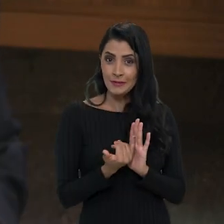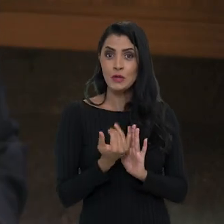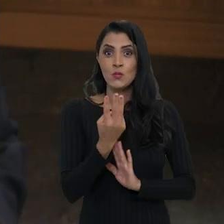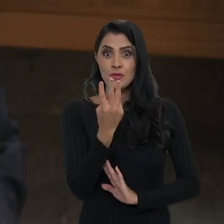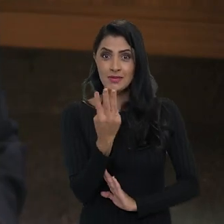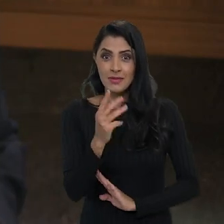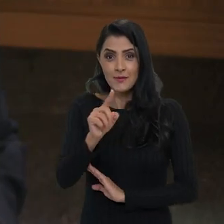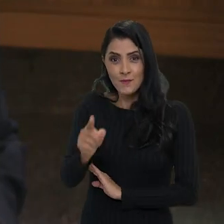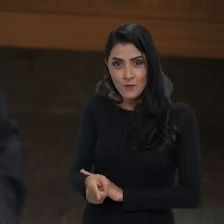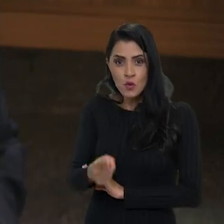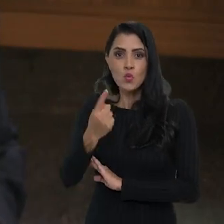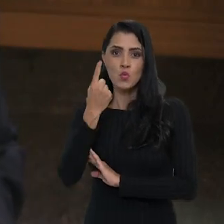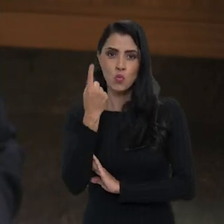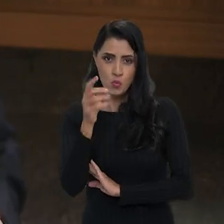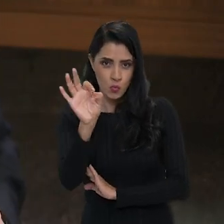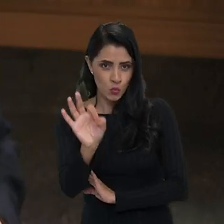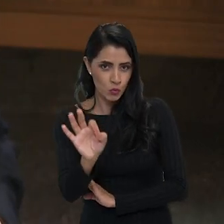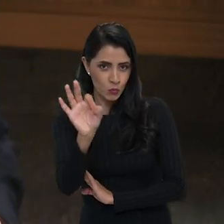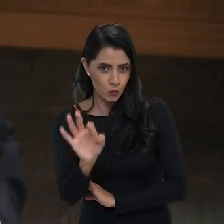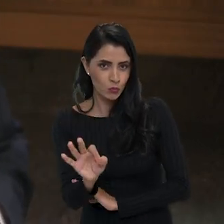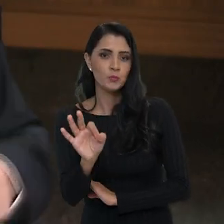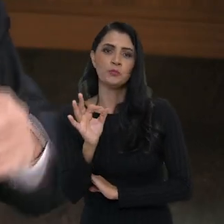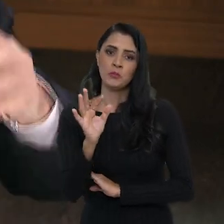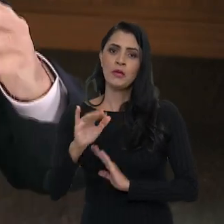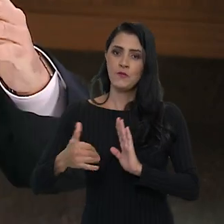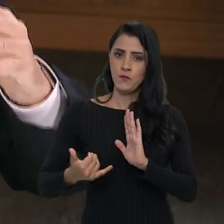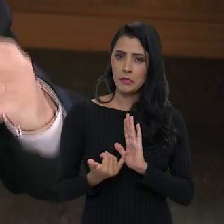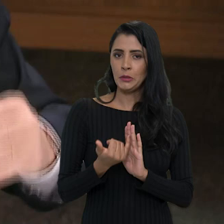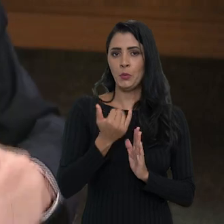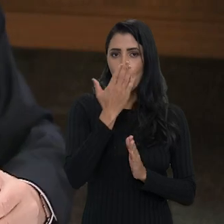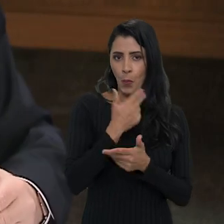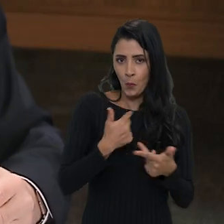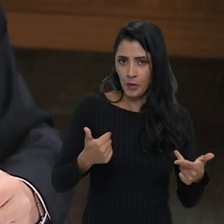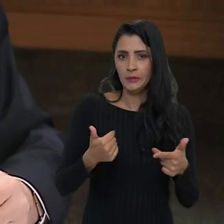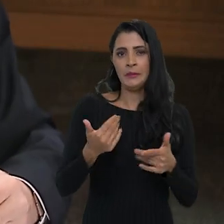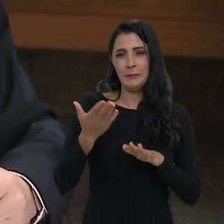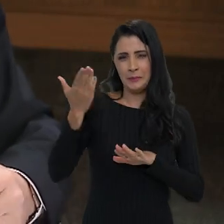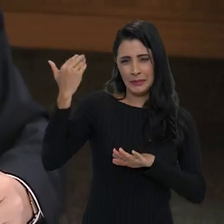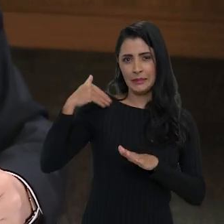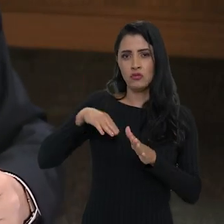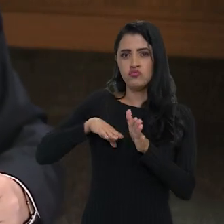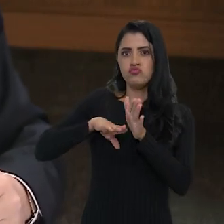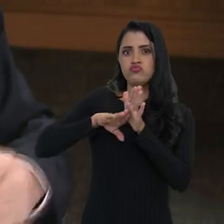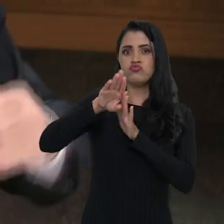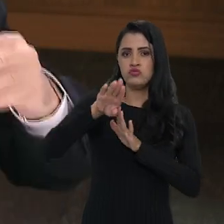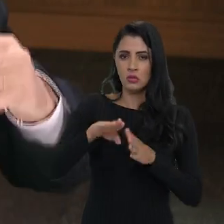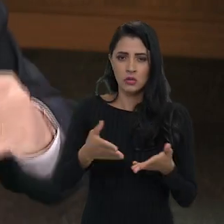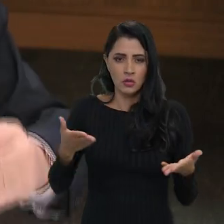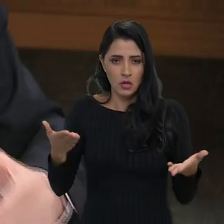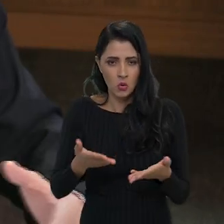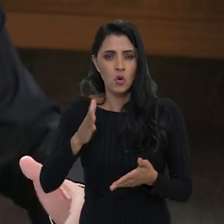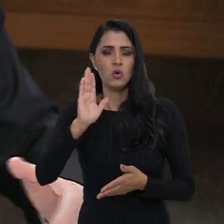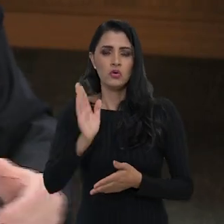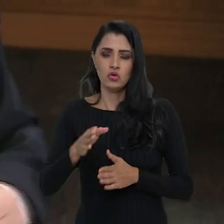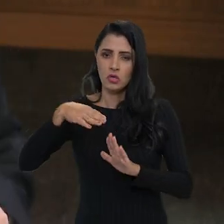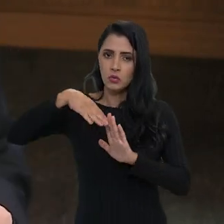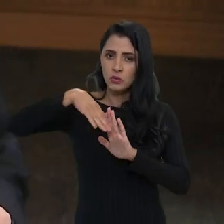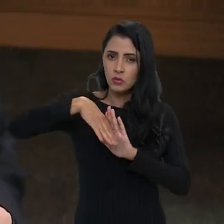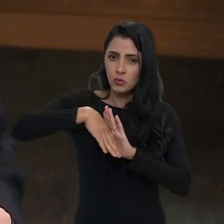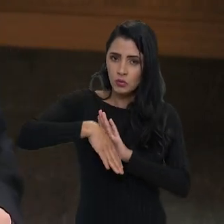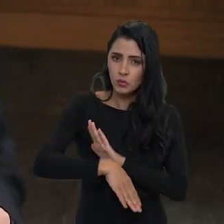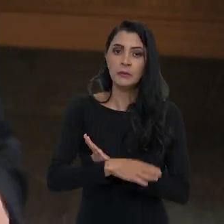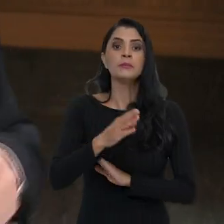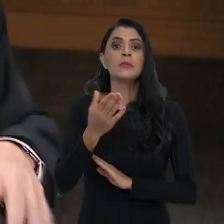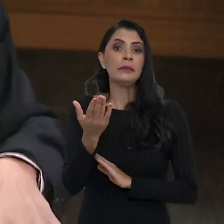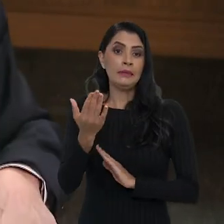inflação em 3,1%, inflação de comida que só aumentava agora já tendo uma